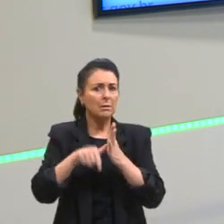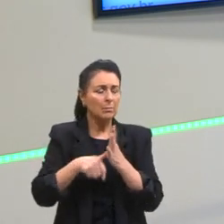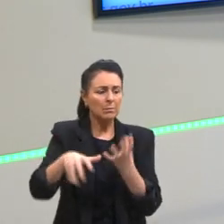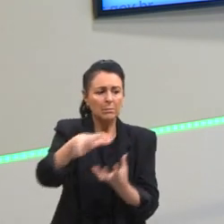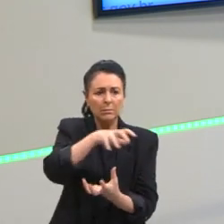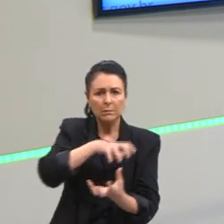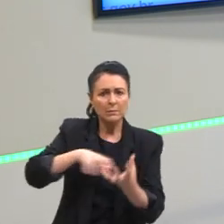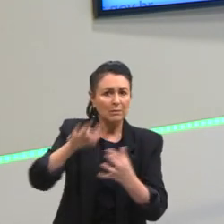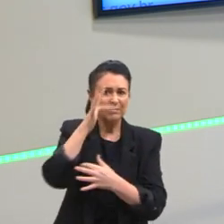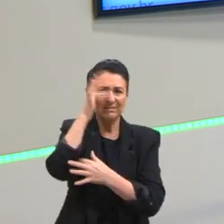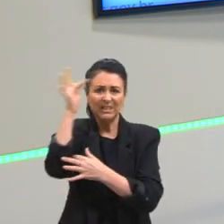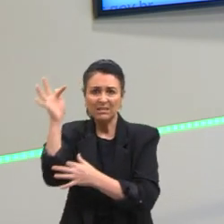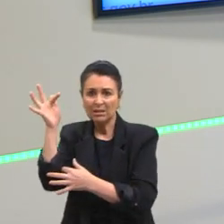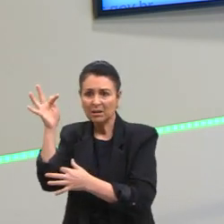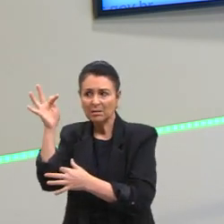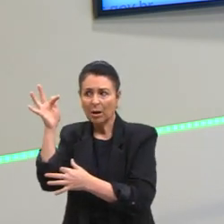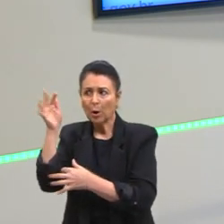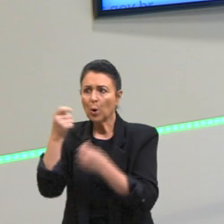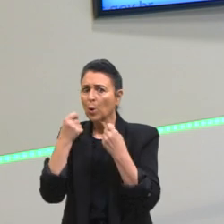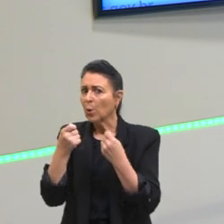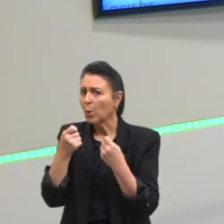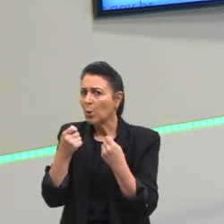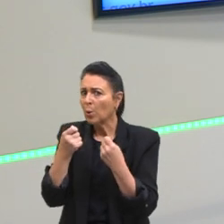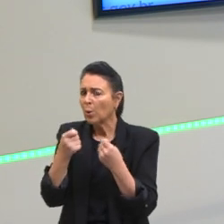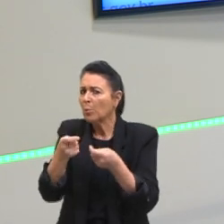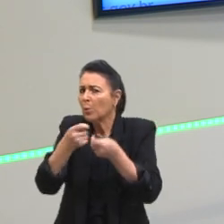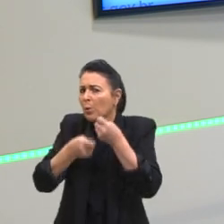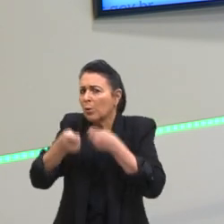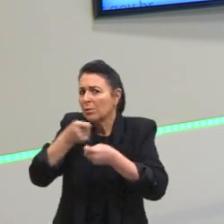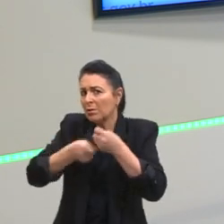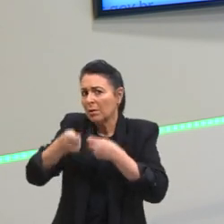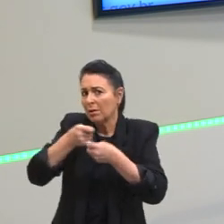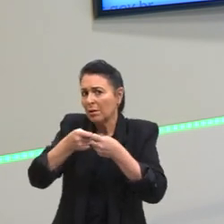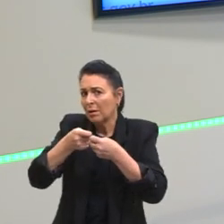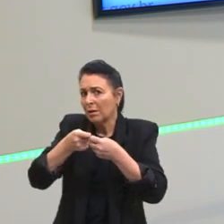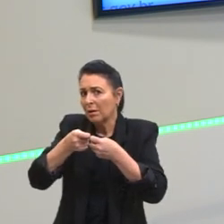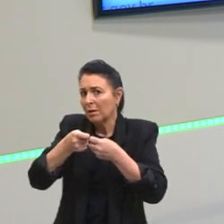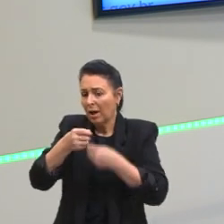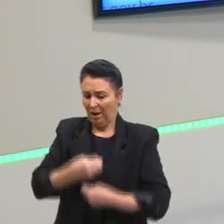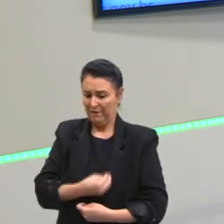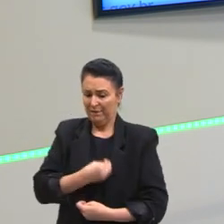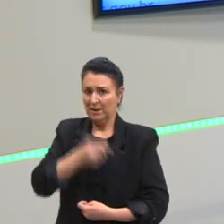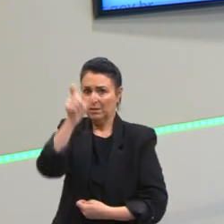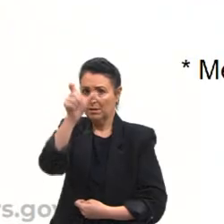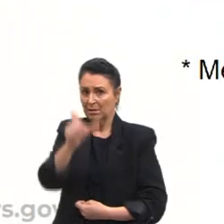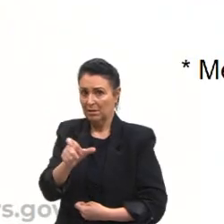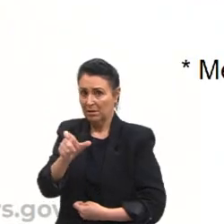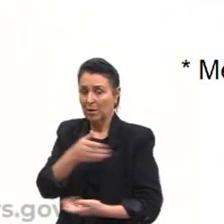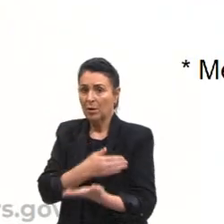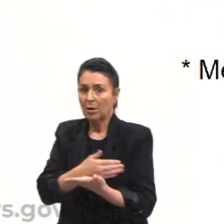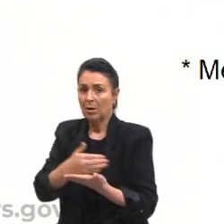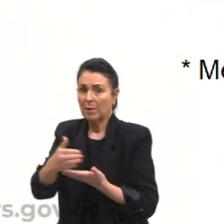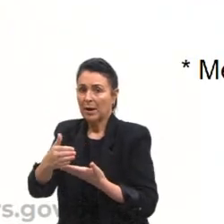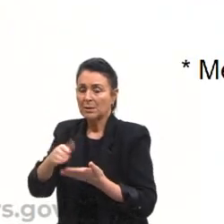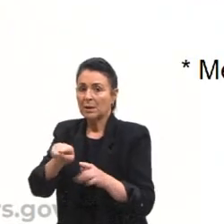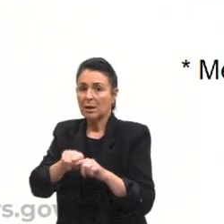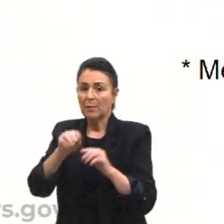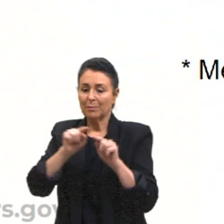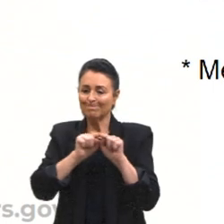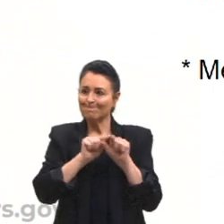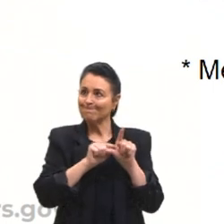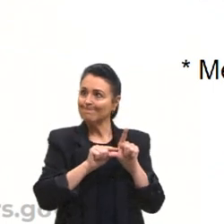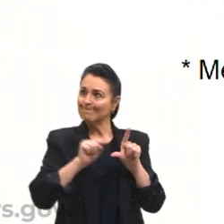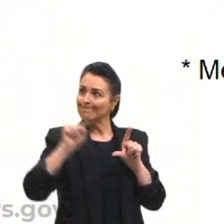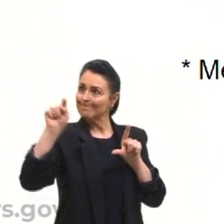como fica esse controle das pessoas? Quem que vai controlar as pessoas? E aqui surge, começa a surgir também a evolução da Revolução